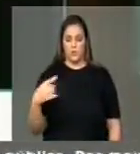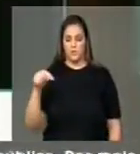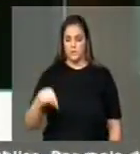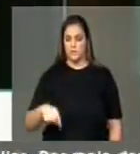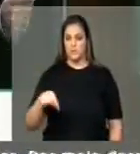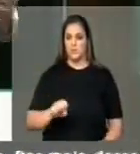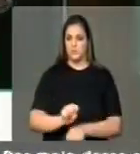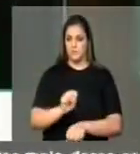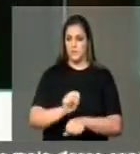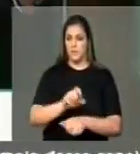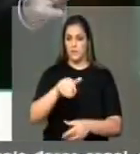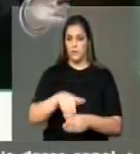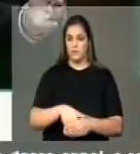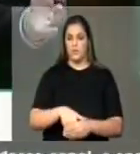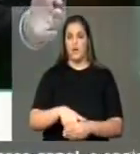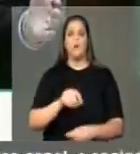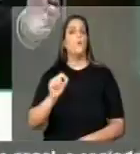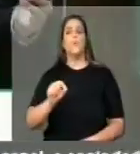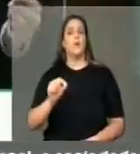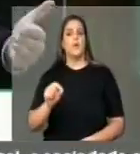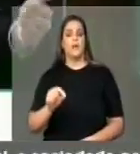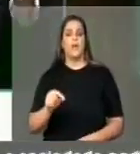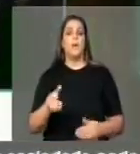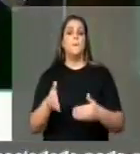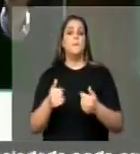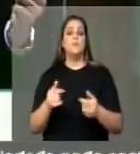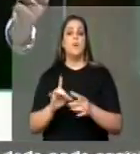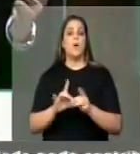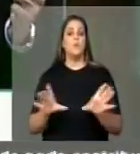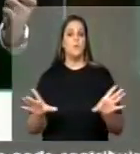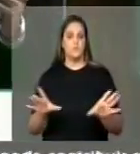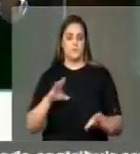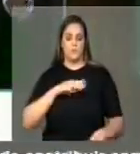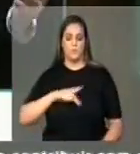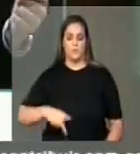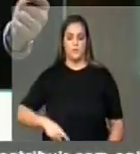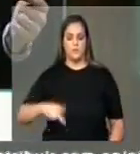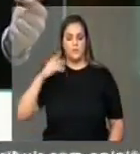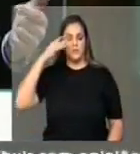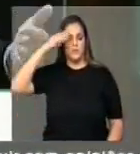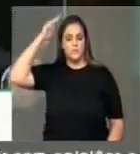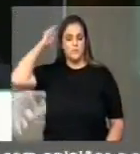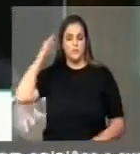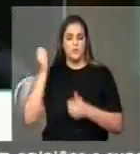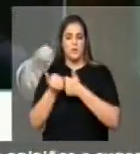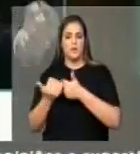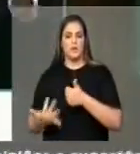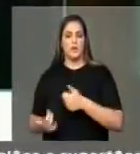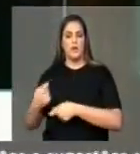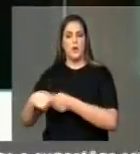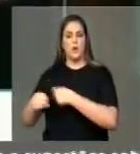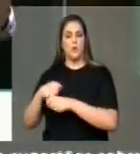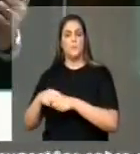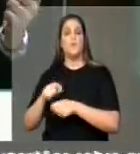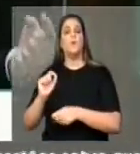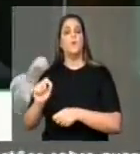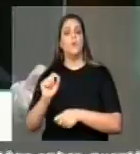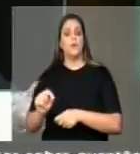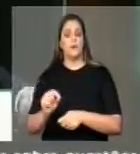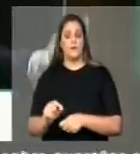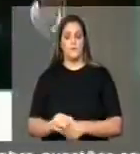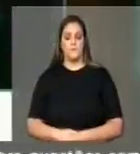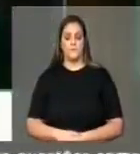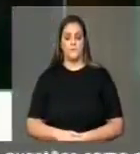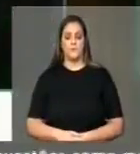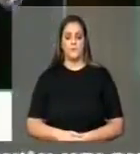que está pedindo autorização para que o presidente Michel Temer, a equipe econômica, renegocie as